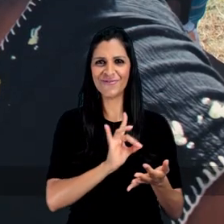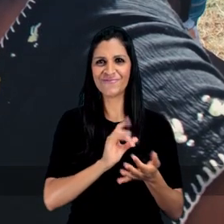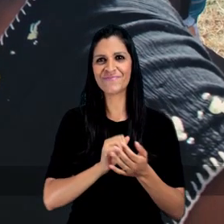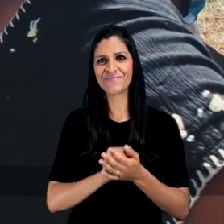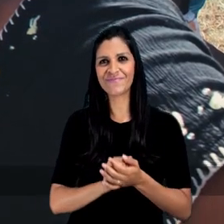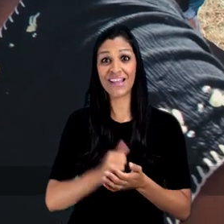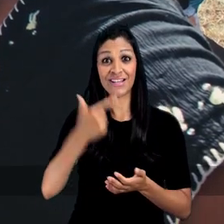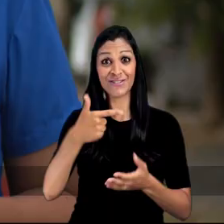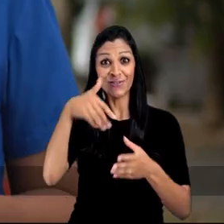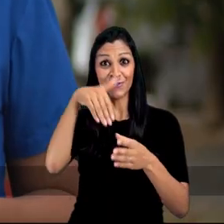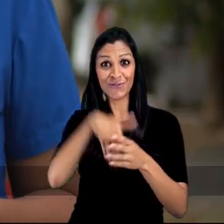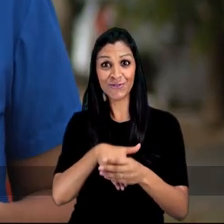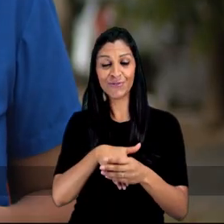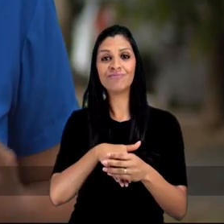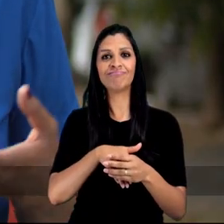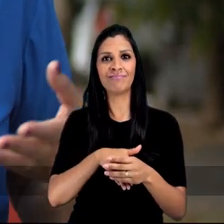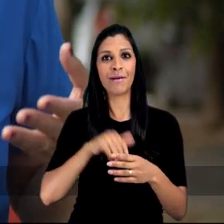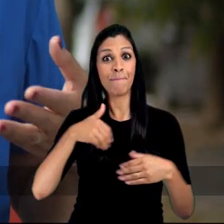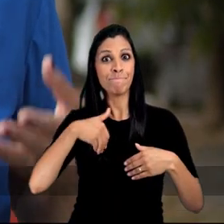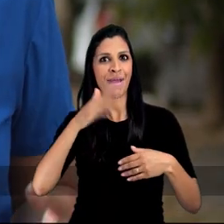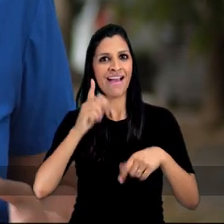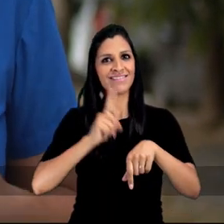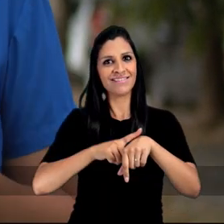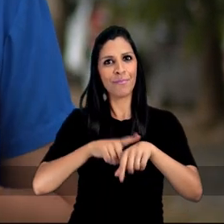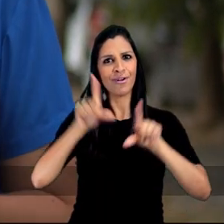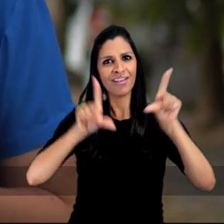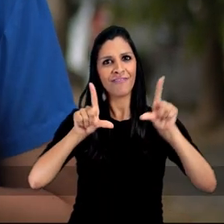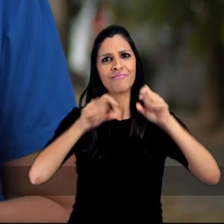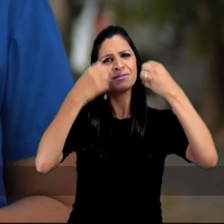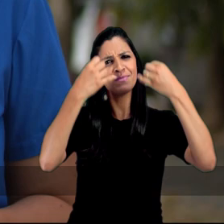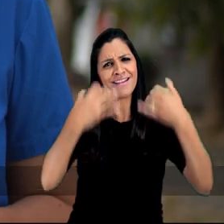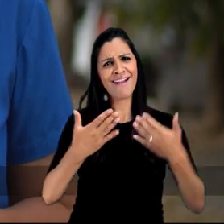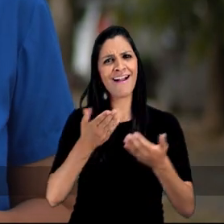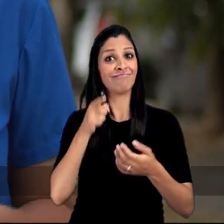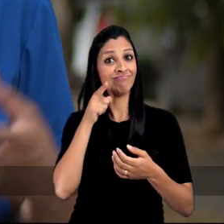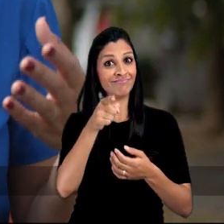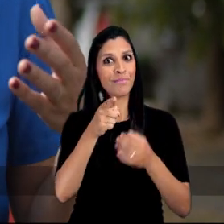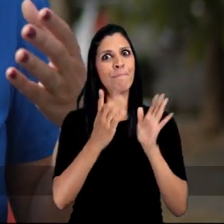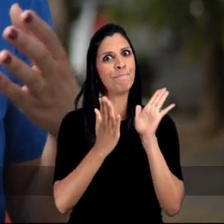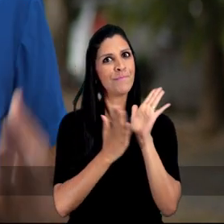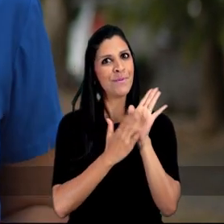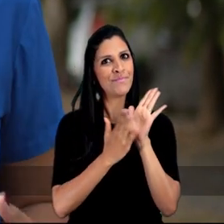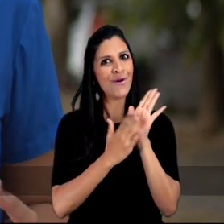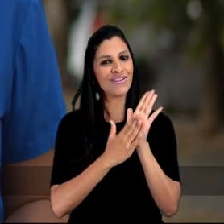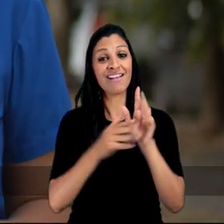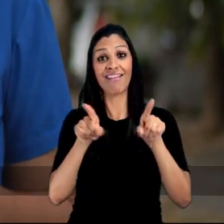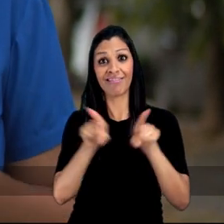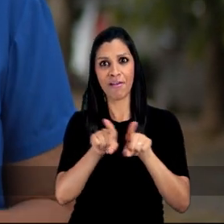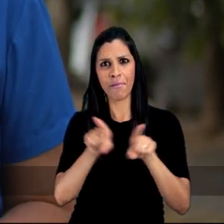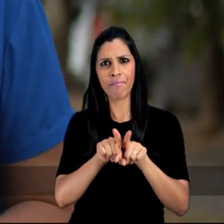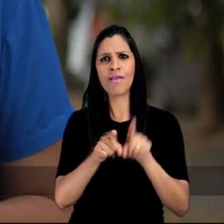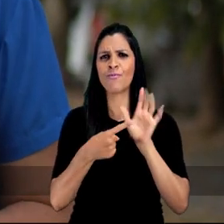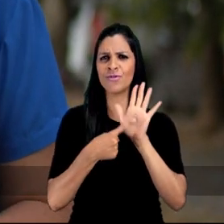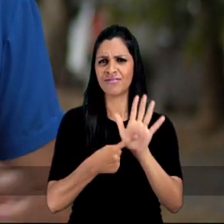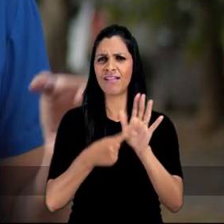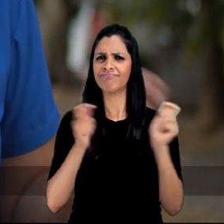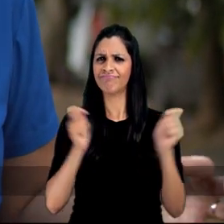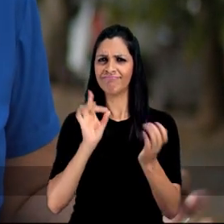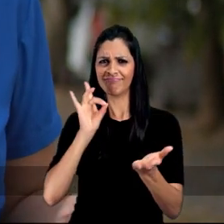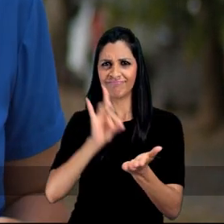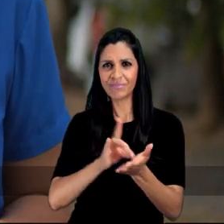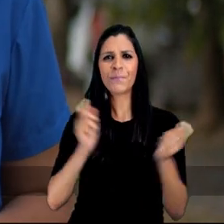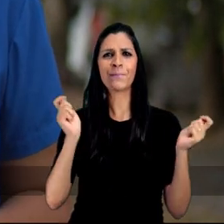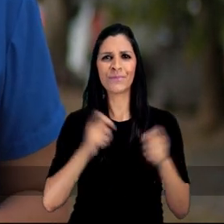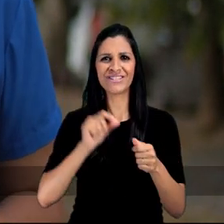e cada uma. Nesse segundo turno, teremos mais tempo na TV para explicar a ti as nossas propostas e mostrar que elas são